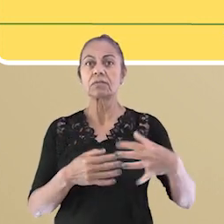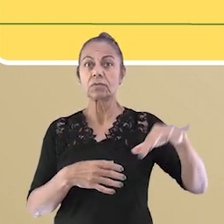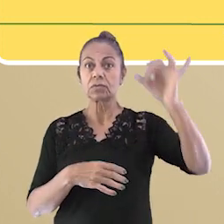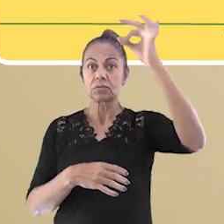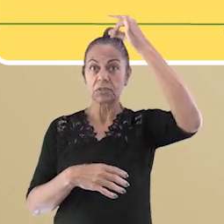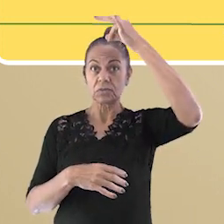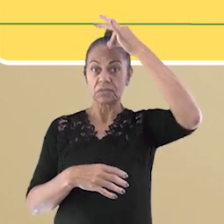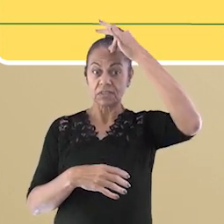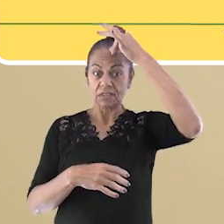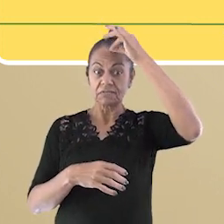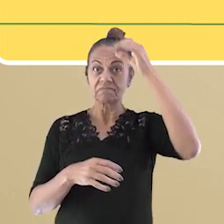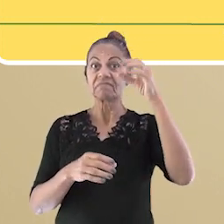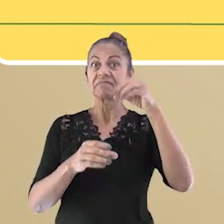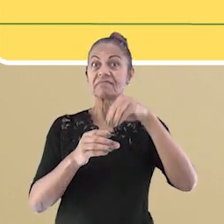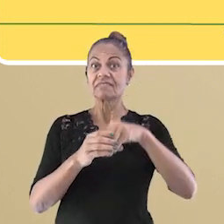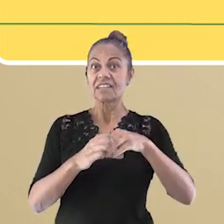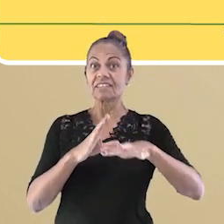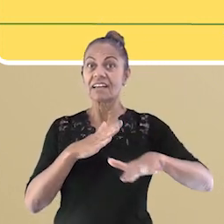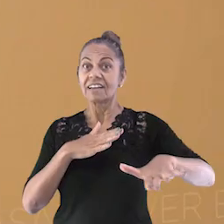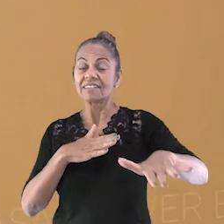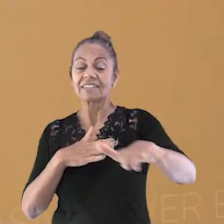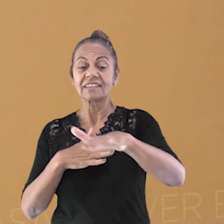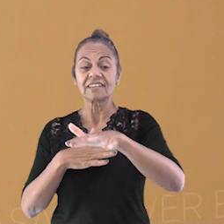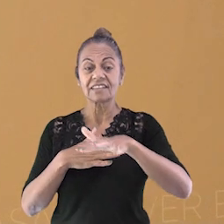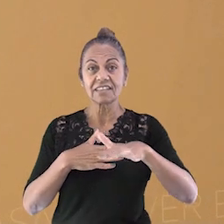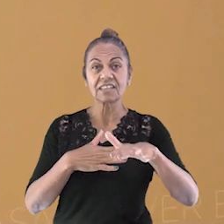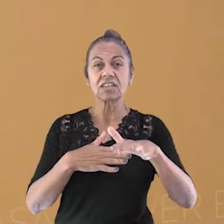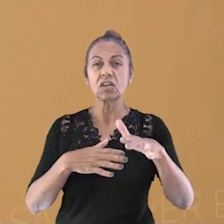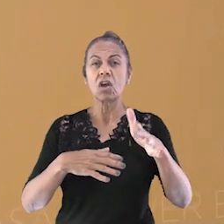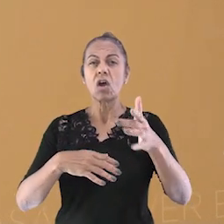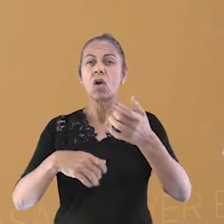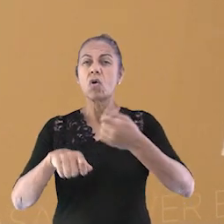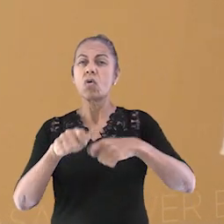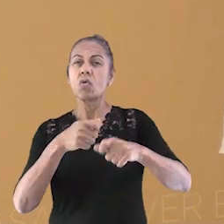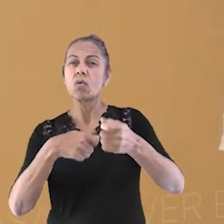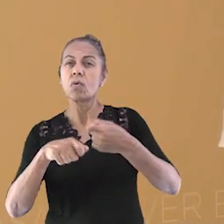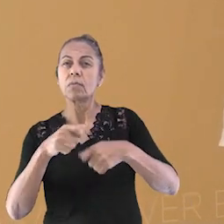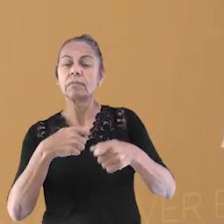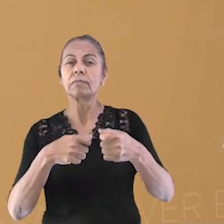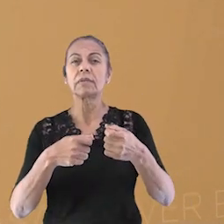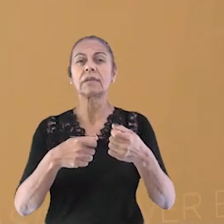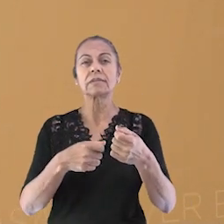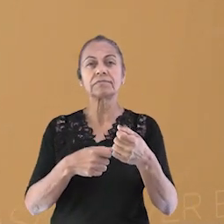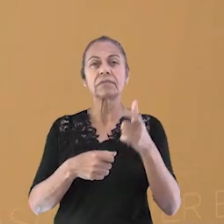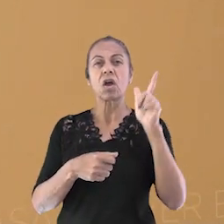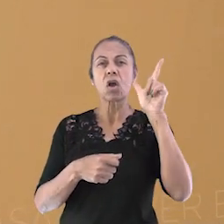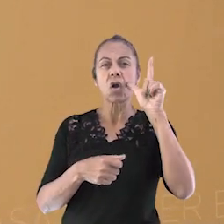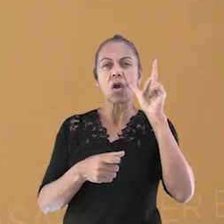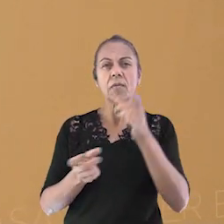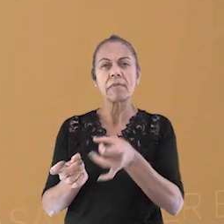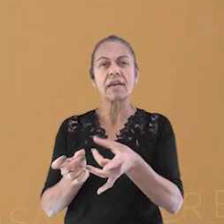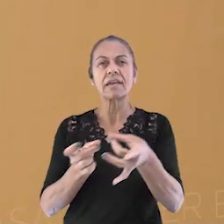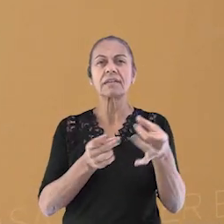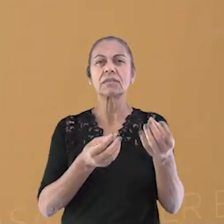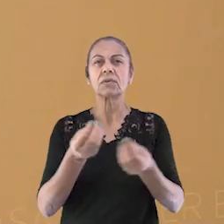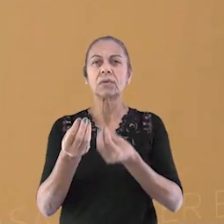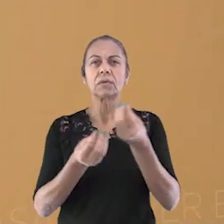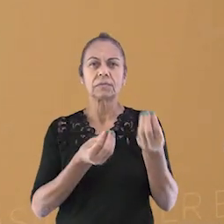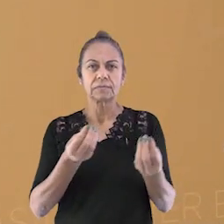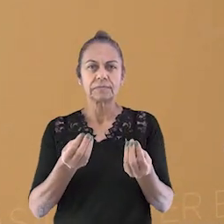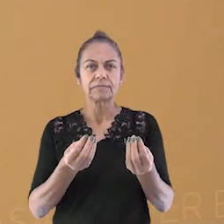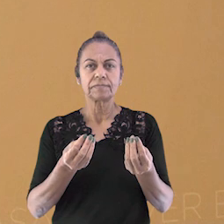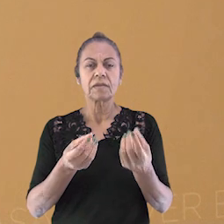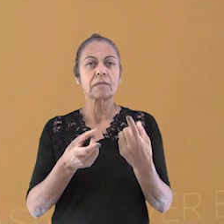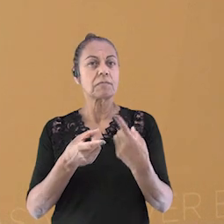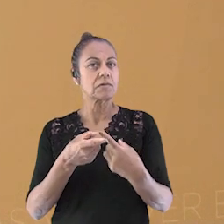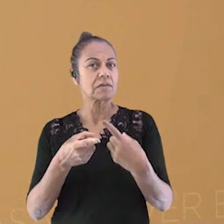o comércio e para a população de forma geral. Além disso, é bem populoso. Praticamente, metade da população do Espírito